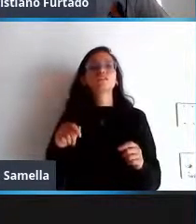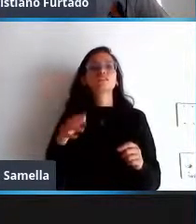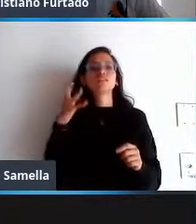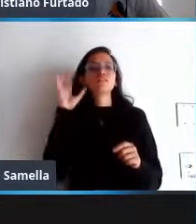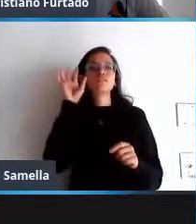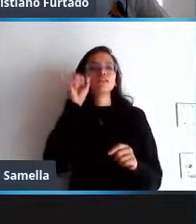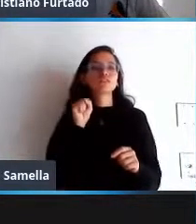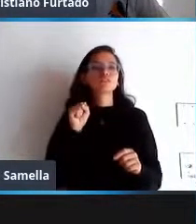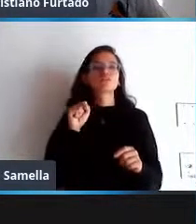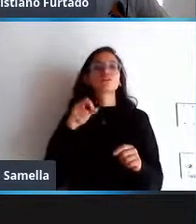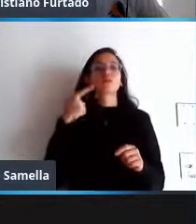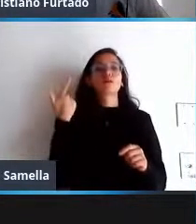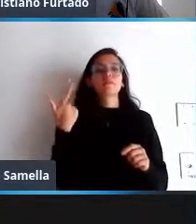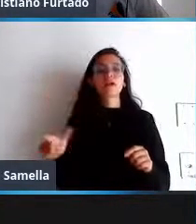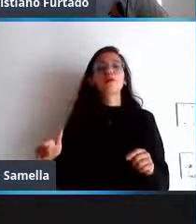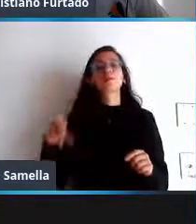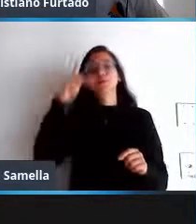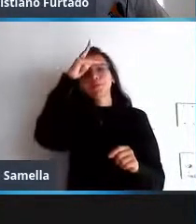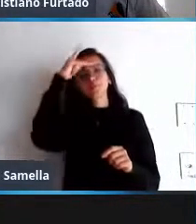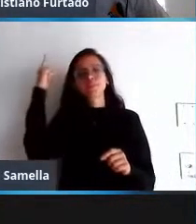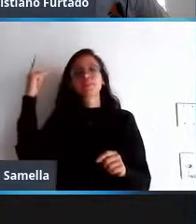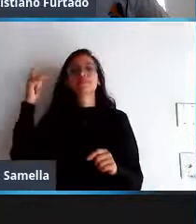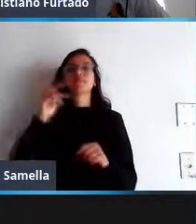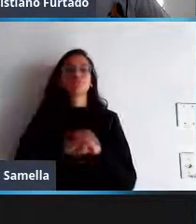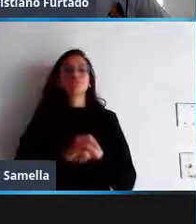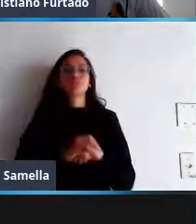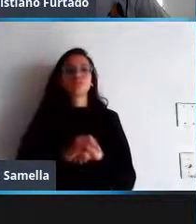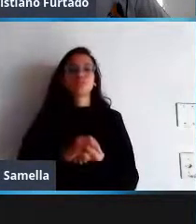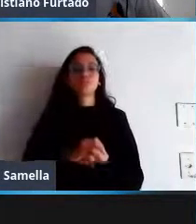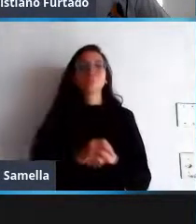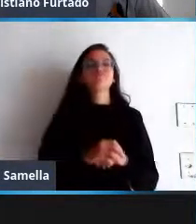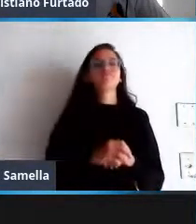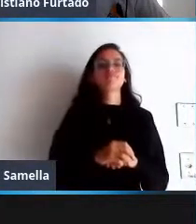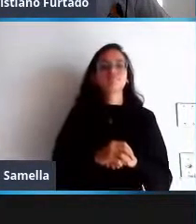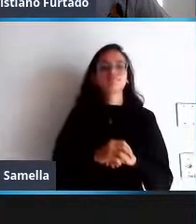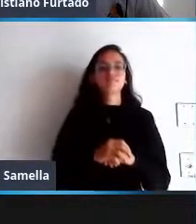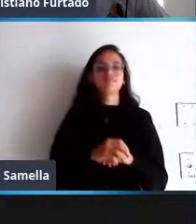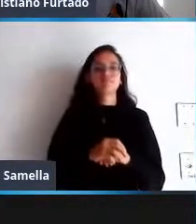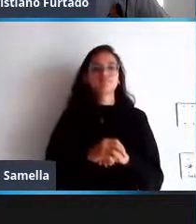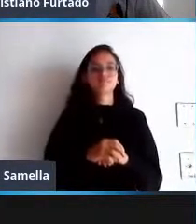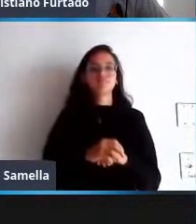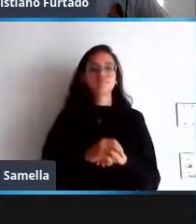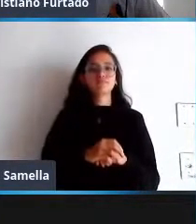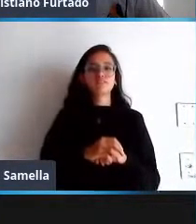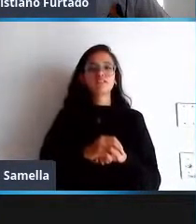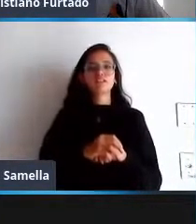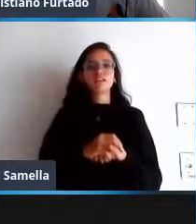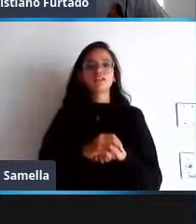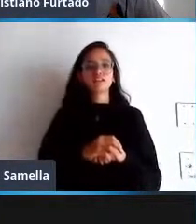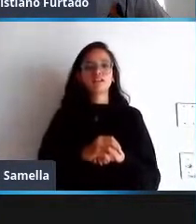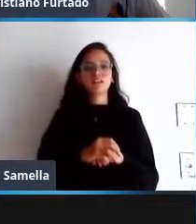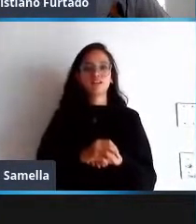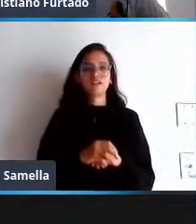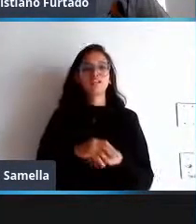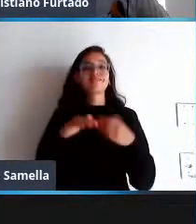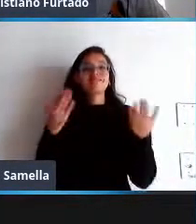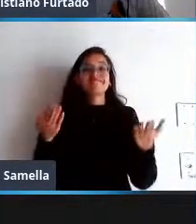Benete pronto então eu vou ele vai eu posso rodar aqui ou ele vai doar para uma outra pessoa essa a minha dúvida